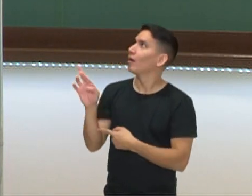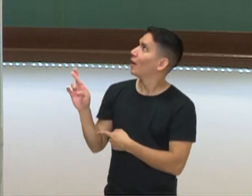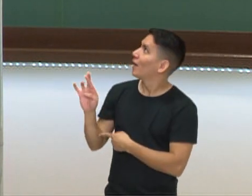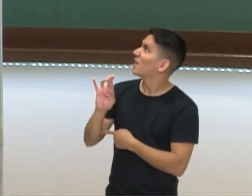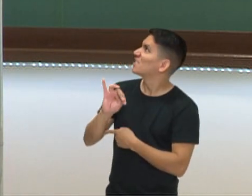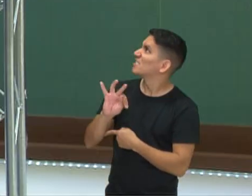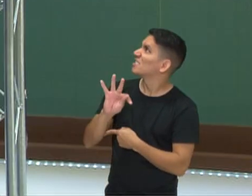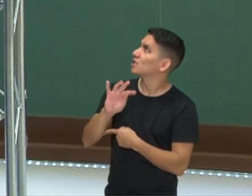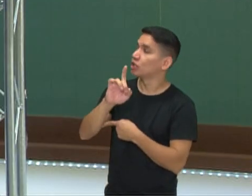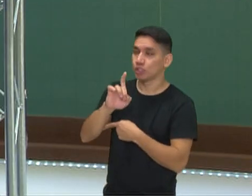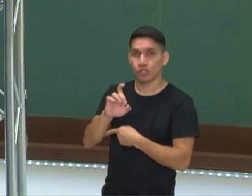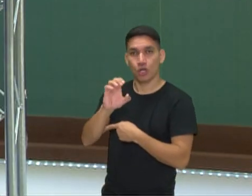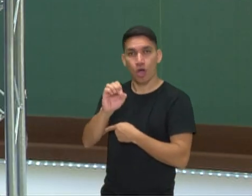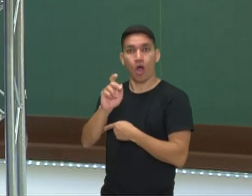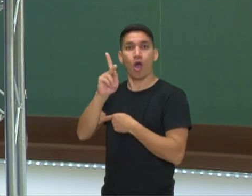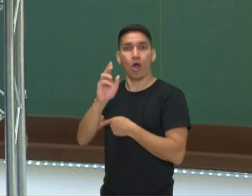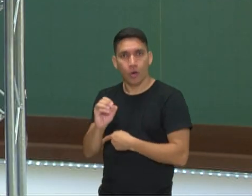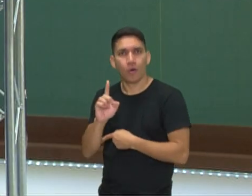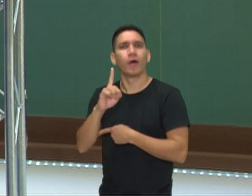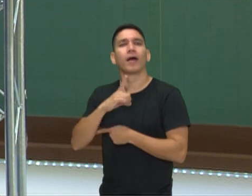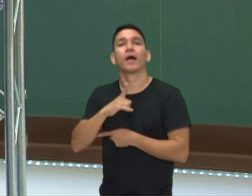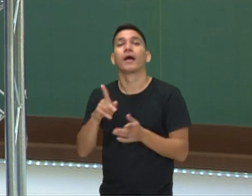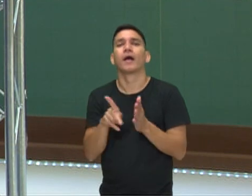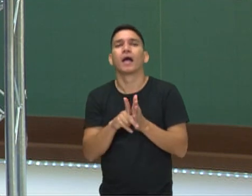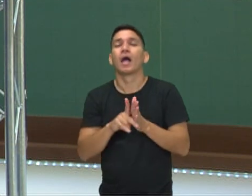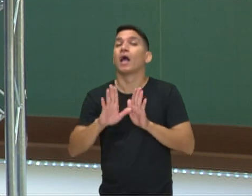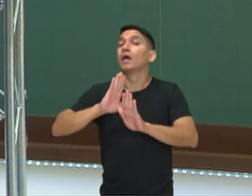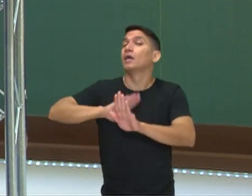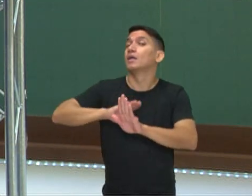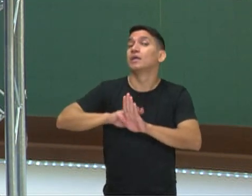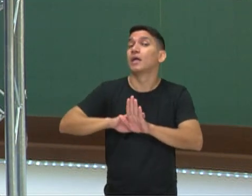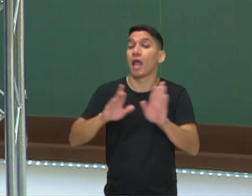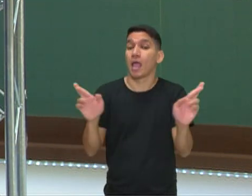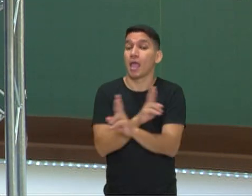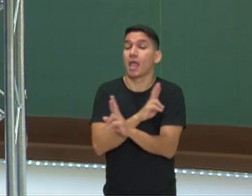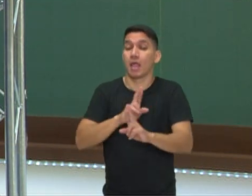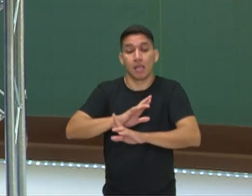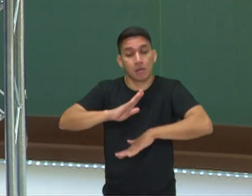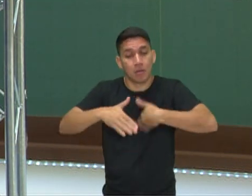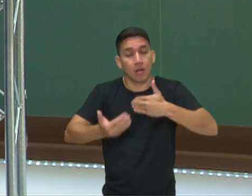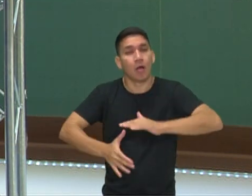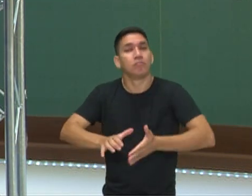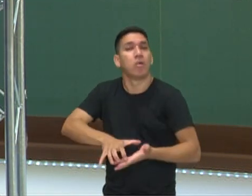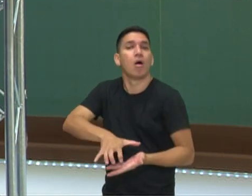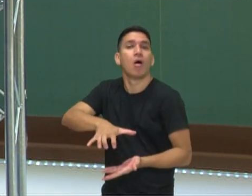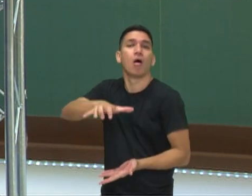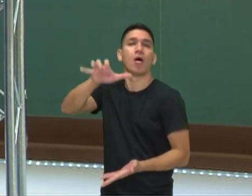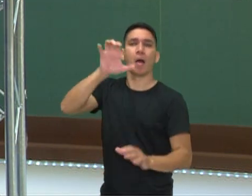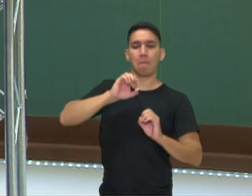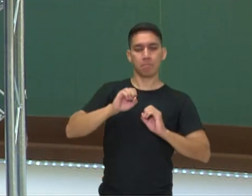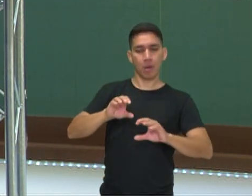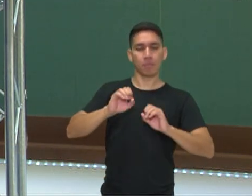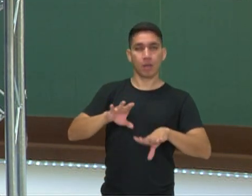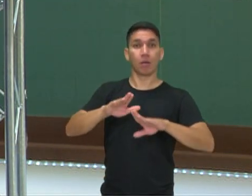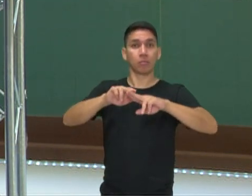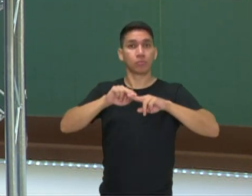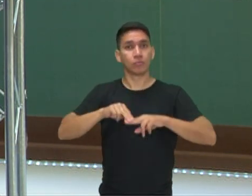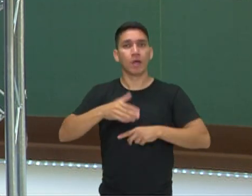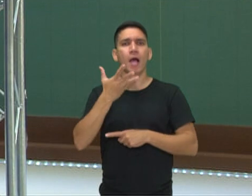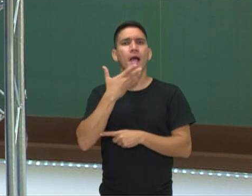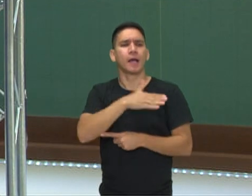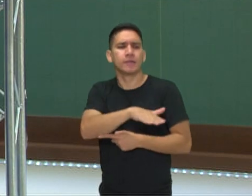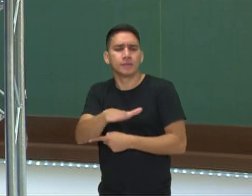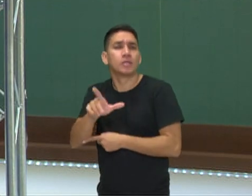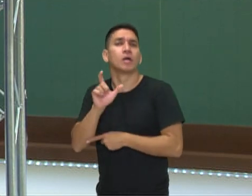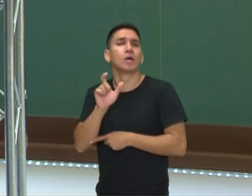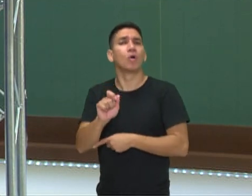bonecas, elas trabalham também a questão do quê? Da relação do crescer, né? A educação. Então as meninas dos